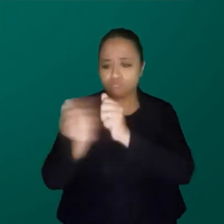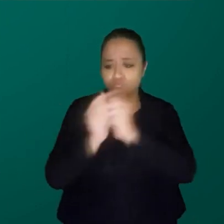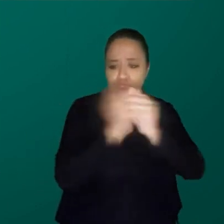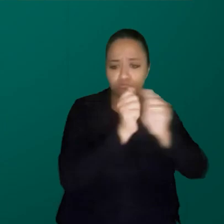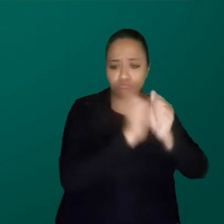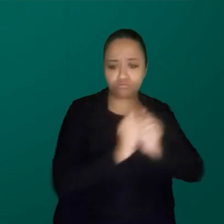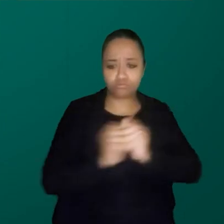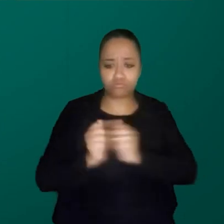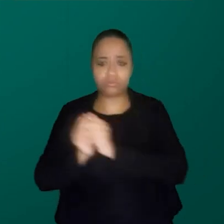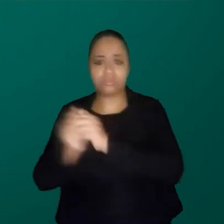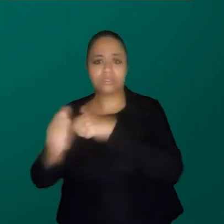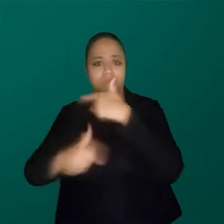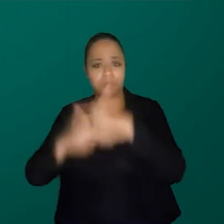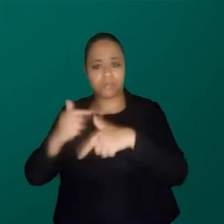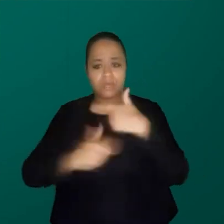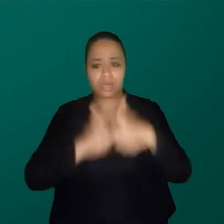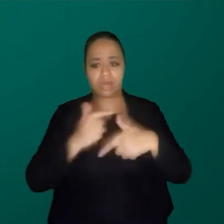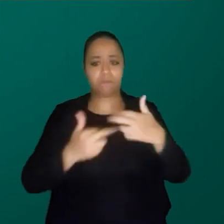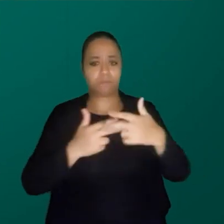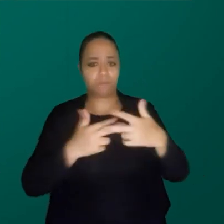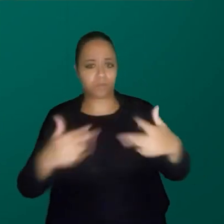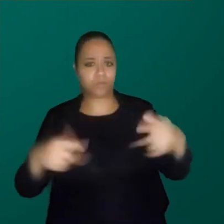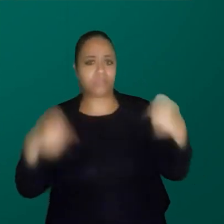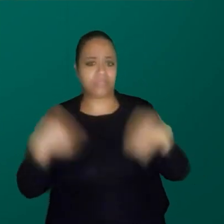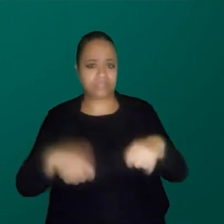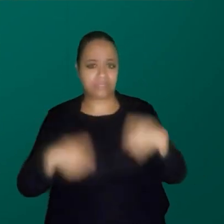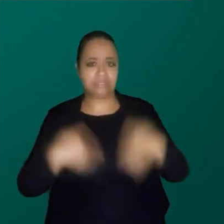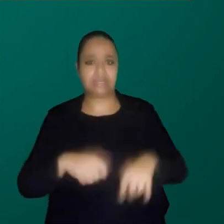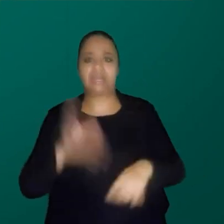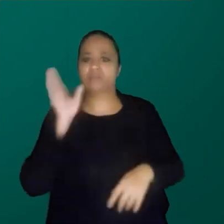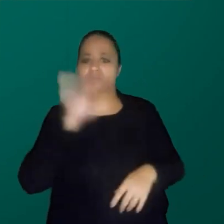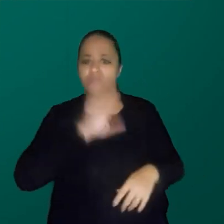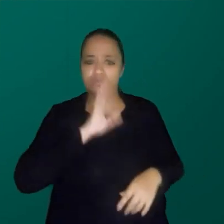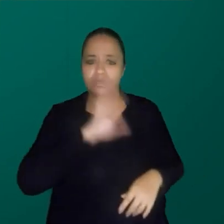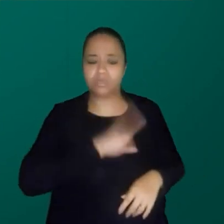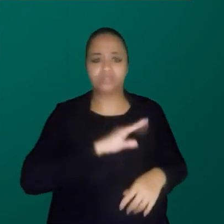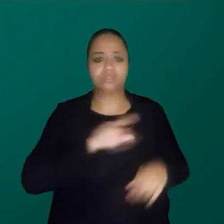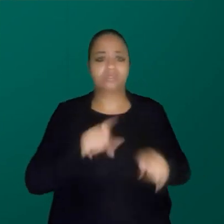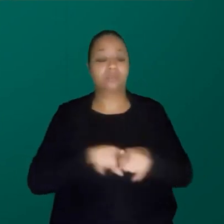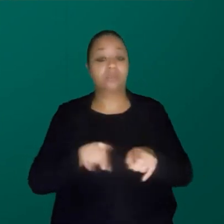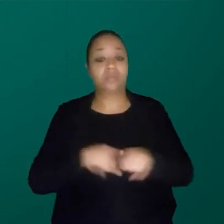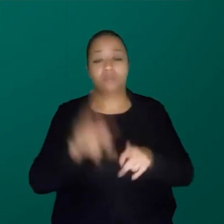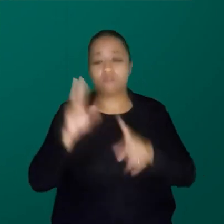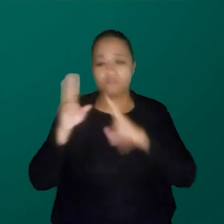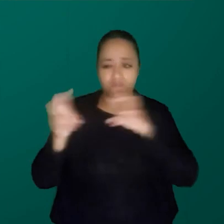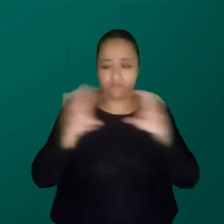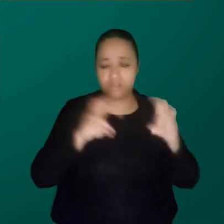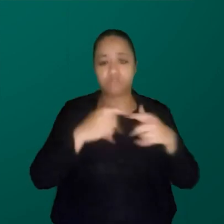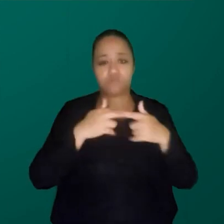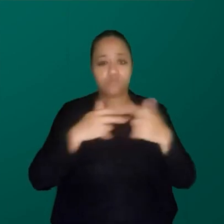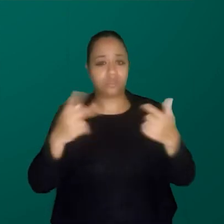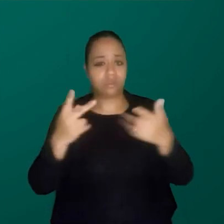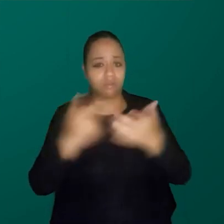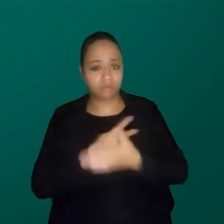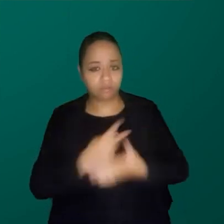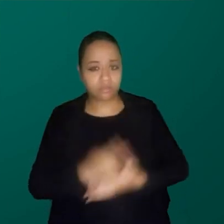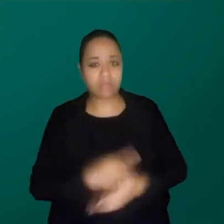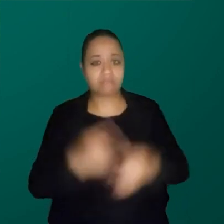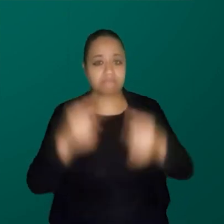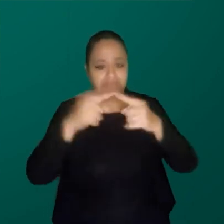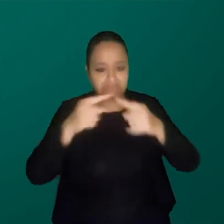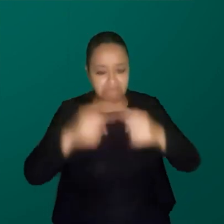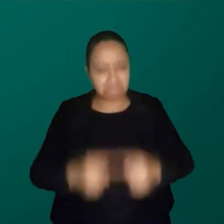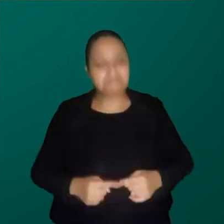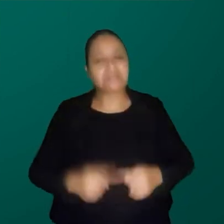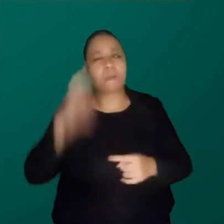em prol de uma causa que é necessária, é urgente, e eu vejo todas essas realizações, eu só penso